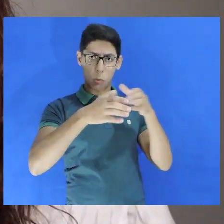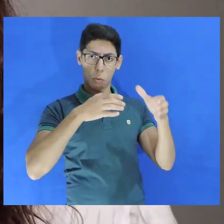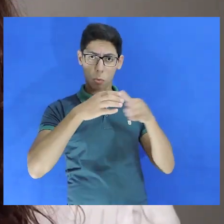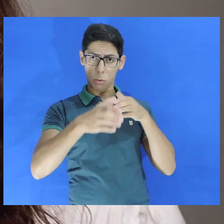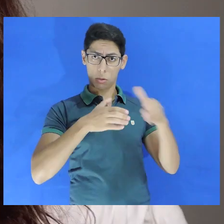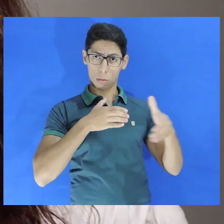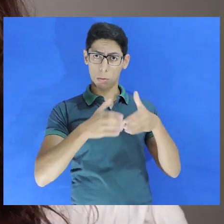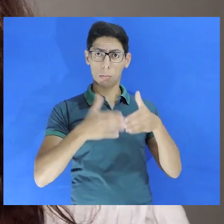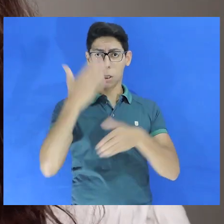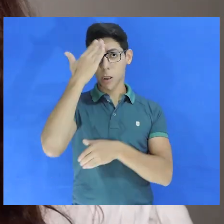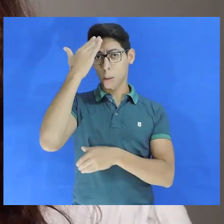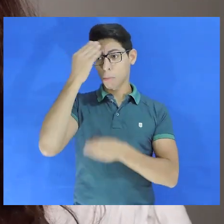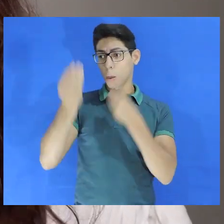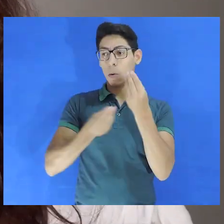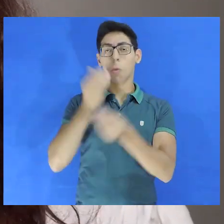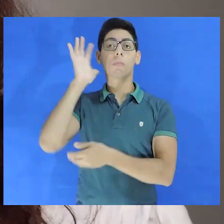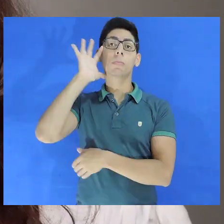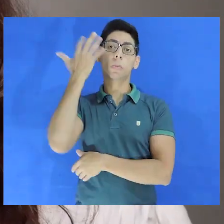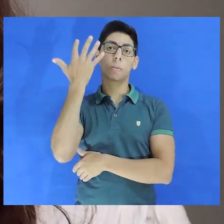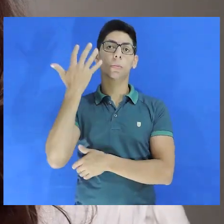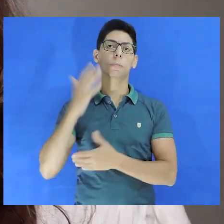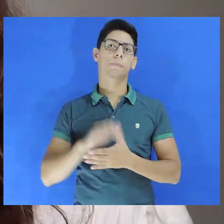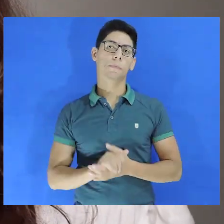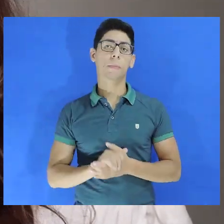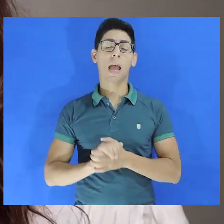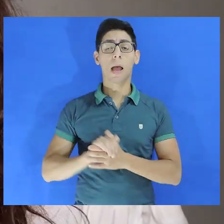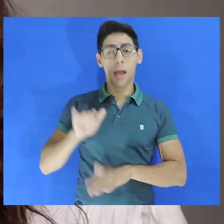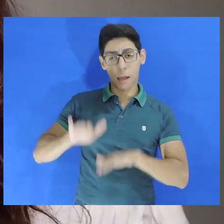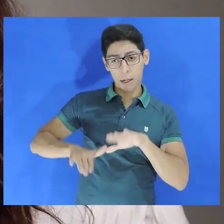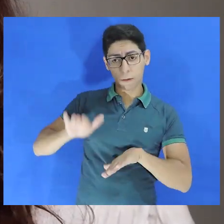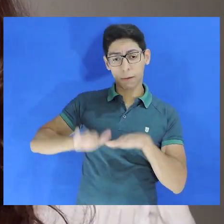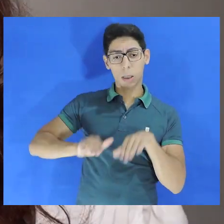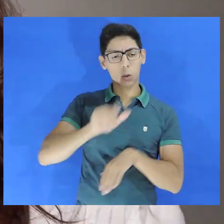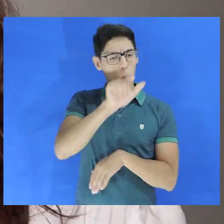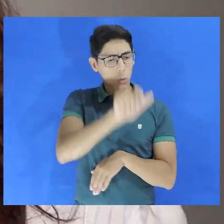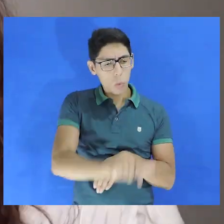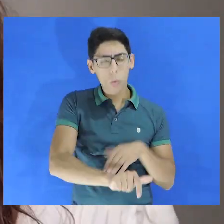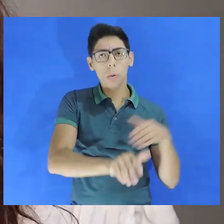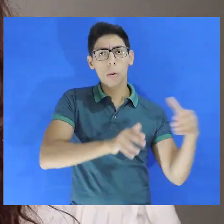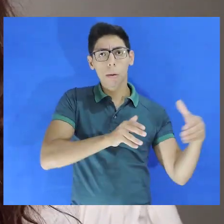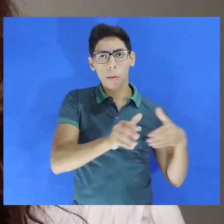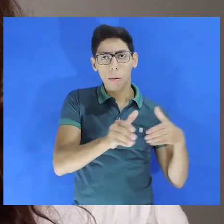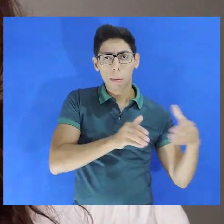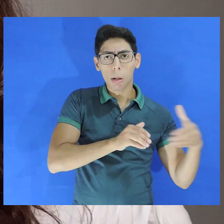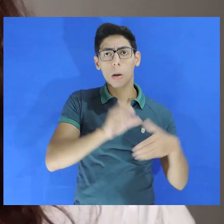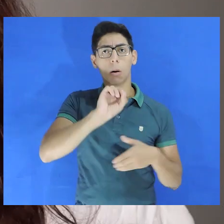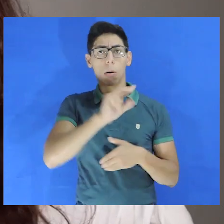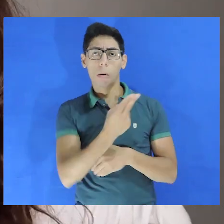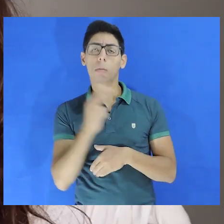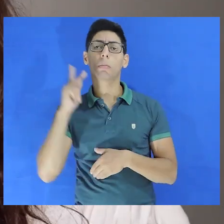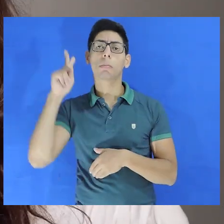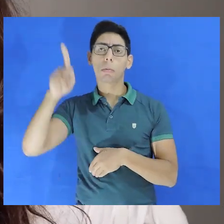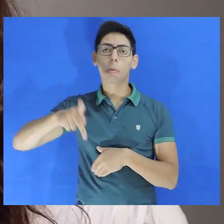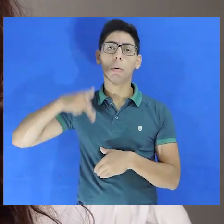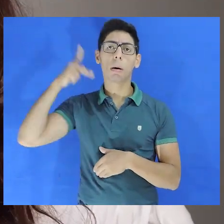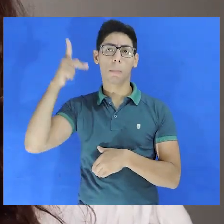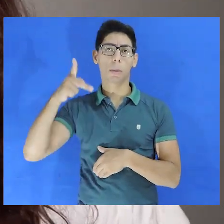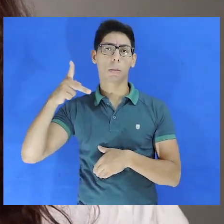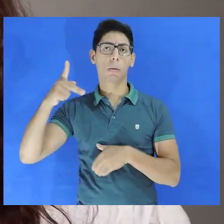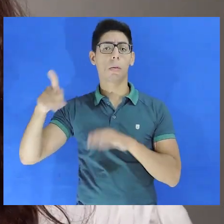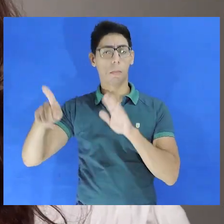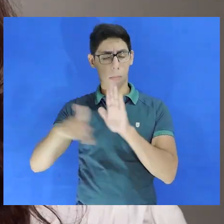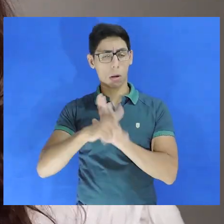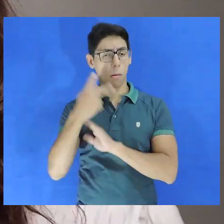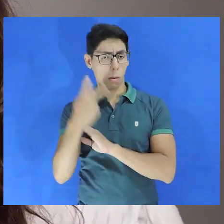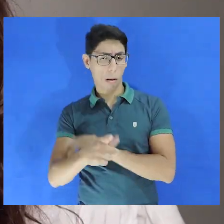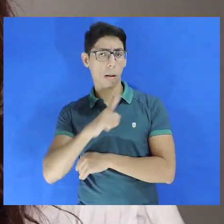Estadual para saber qual encaminhamento devemos dar. Às vezes, o coordenador estadual ou a Pastoral local tem